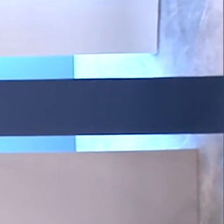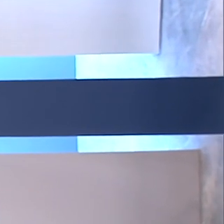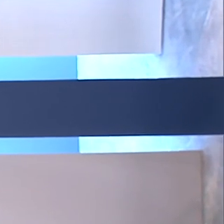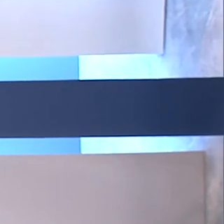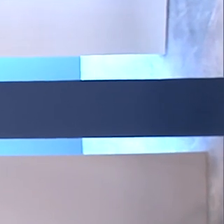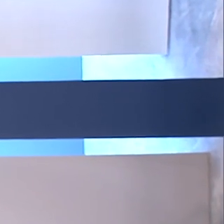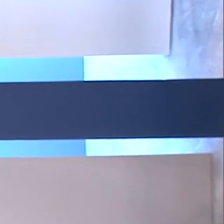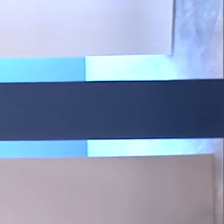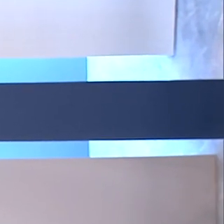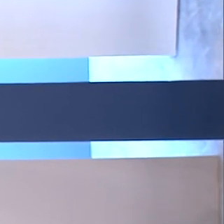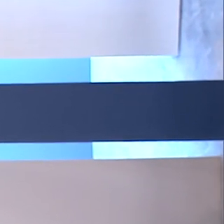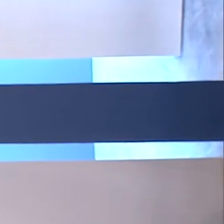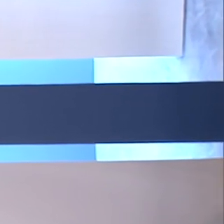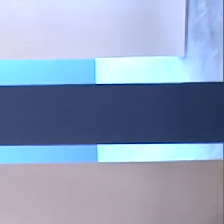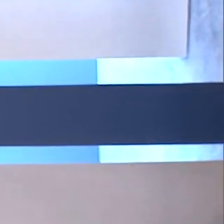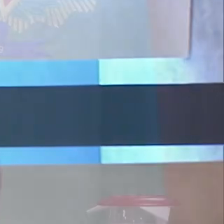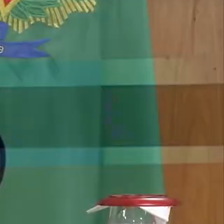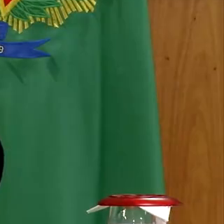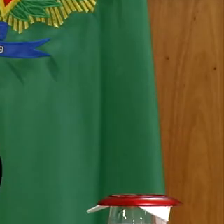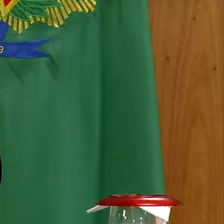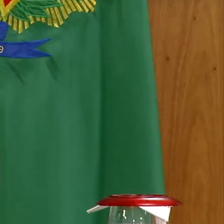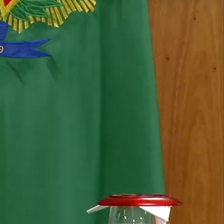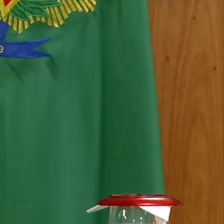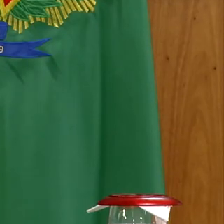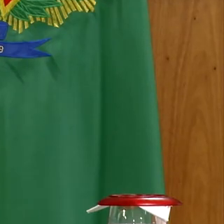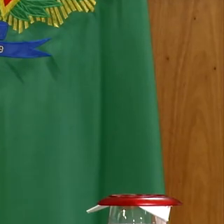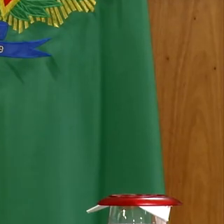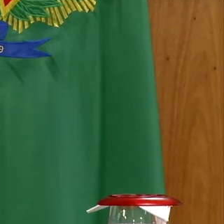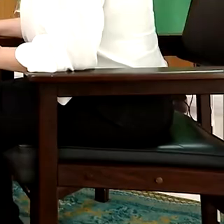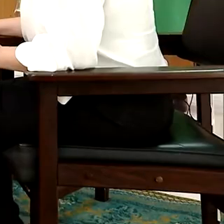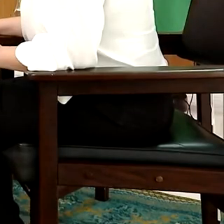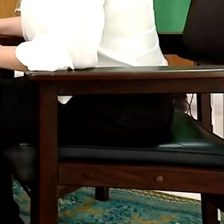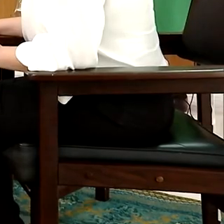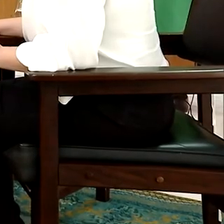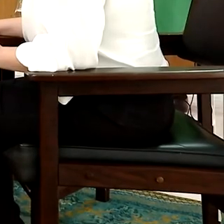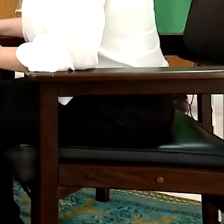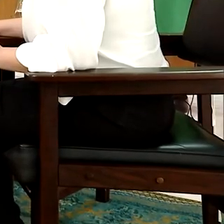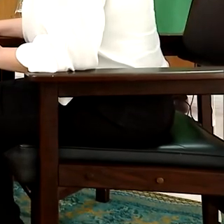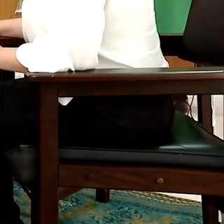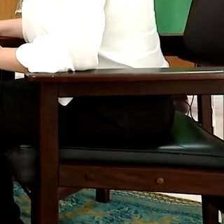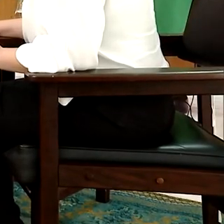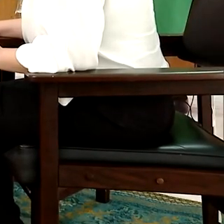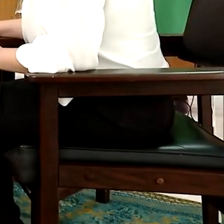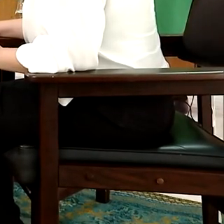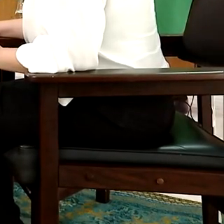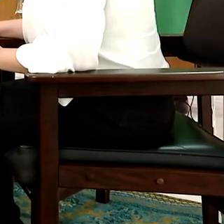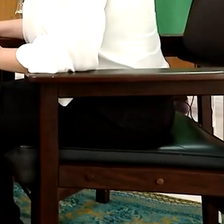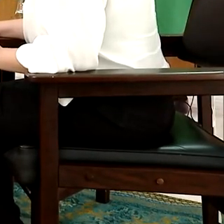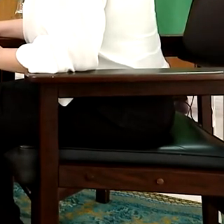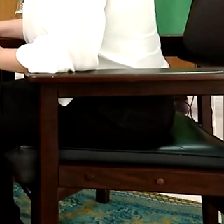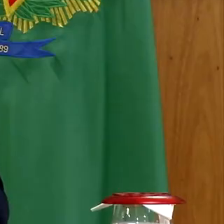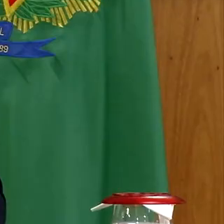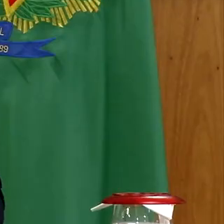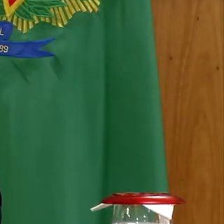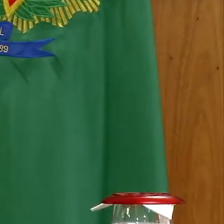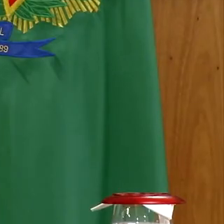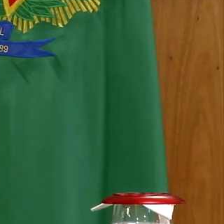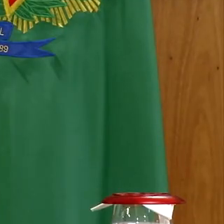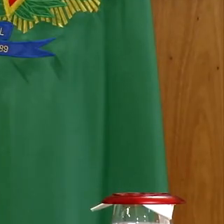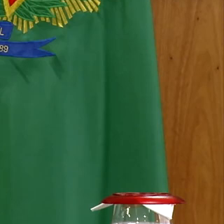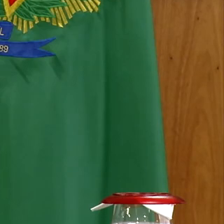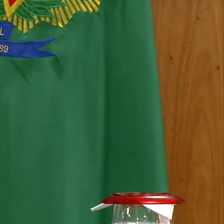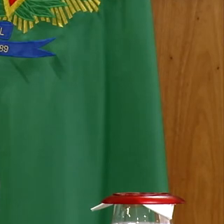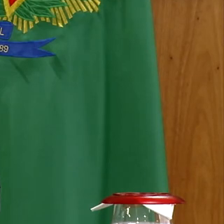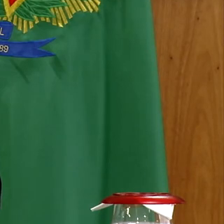Olá, bom dia. Presidente Lula inicia hoje viagem à China. Em entrevista à Voz do Brasil, defende relação com os